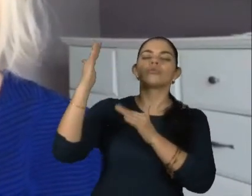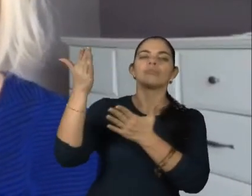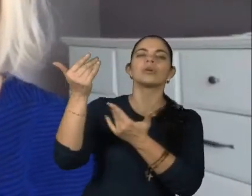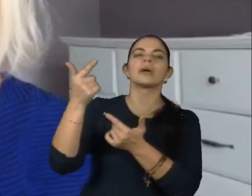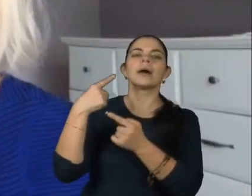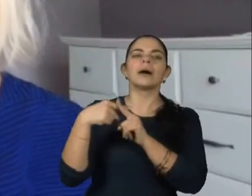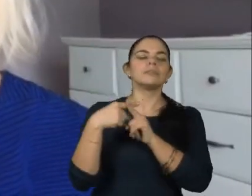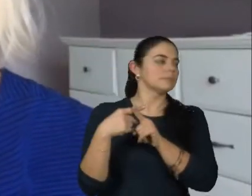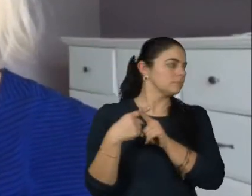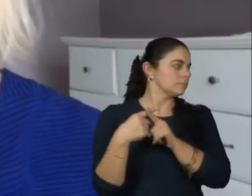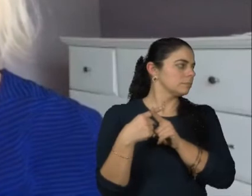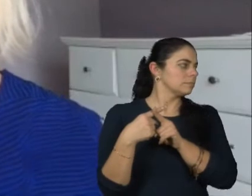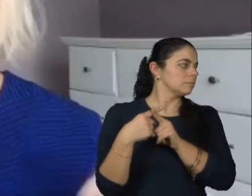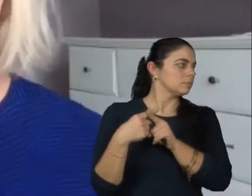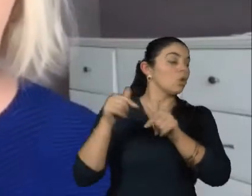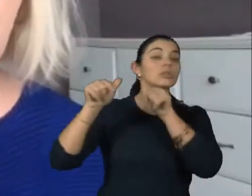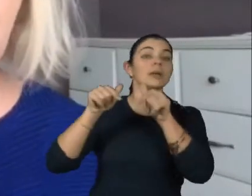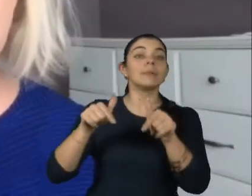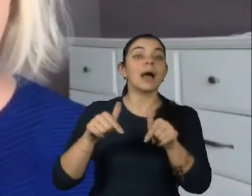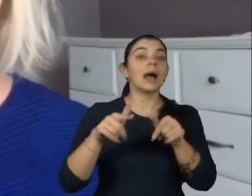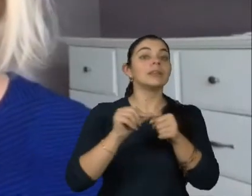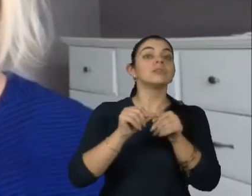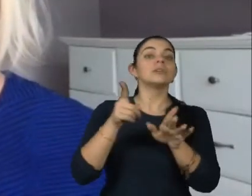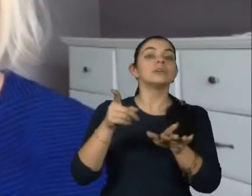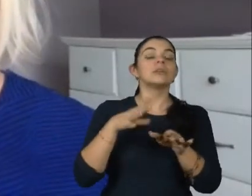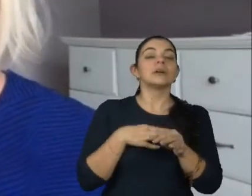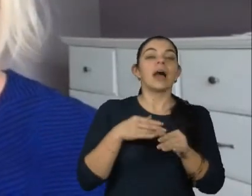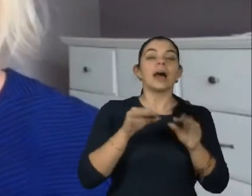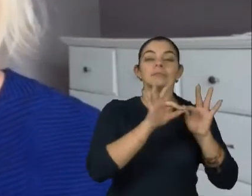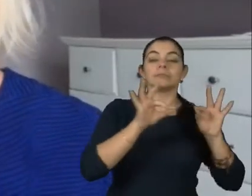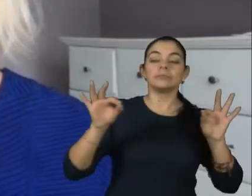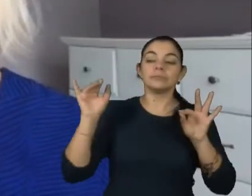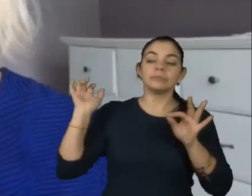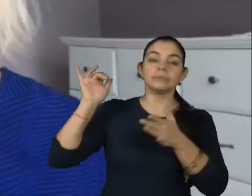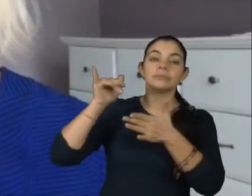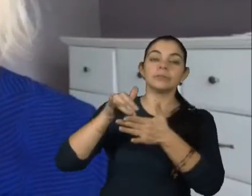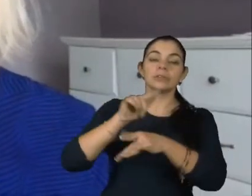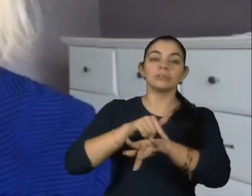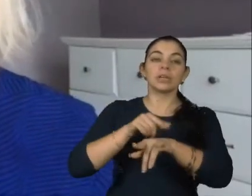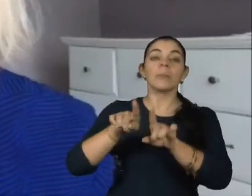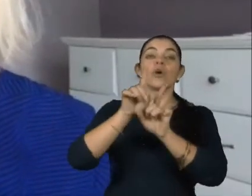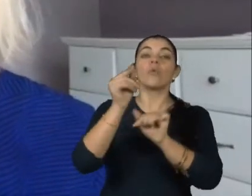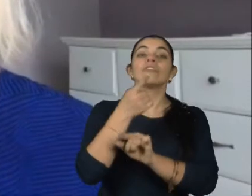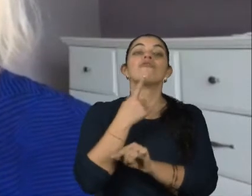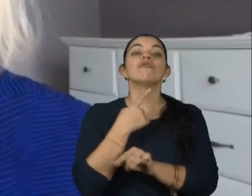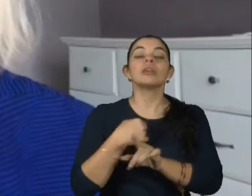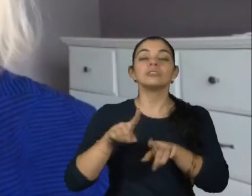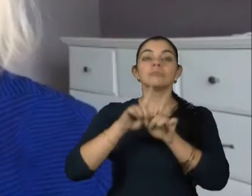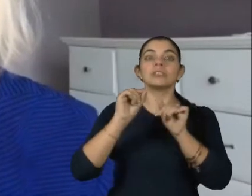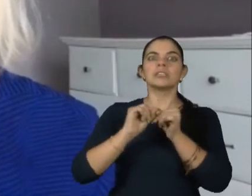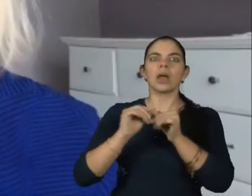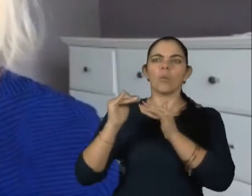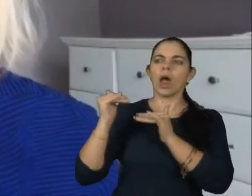o trabalho é uma linha super importante, mas tem outros desejos e a fase adulta é bem um